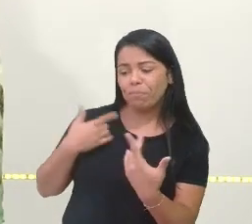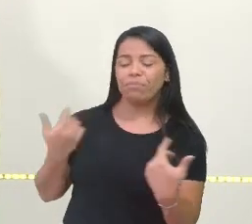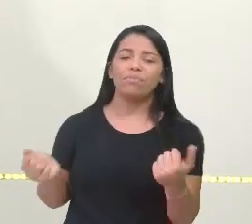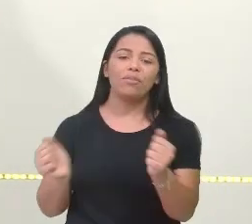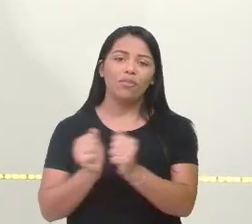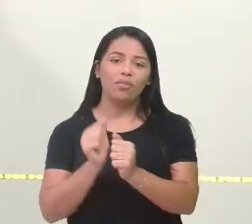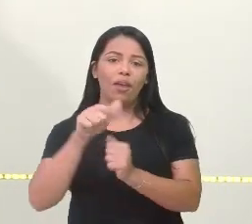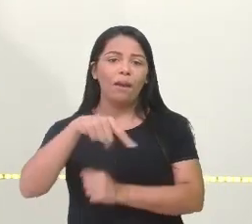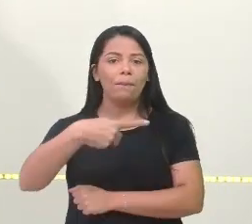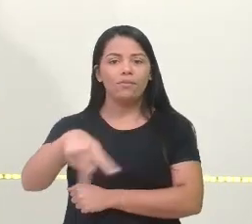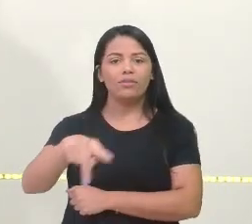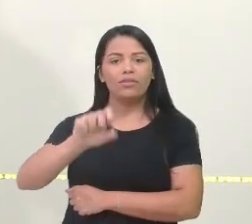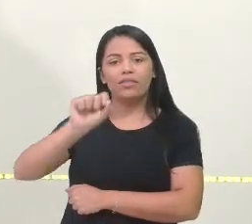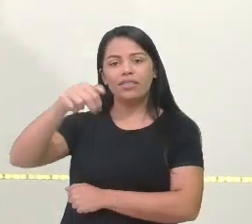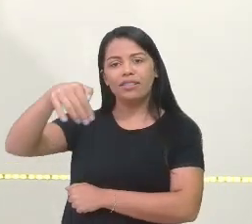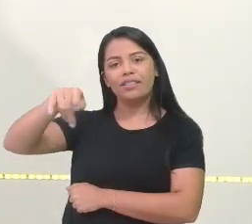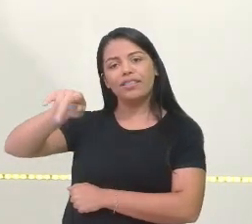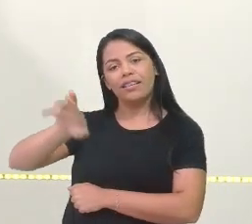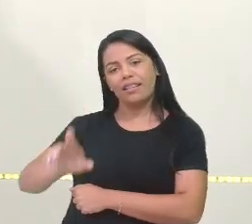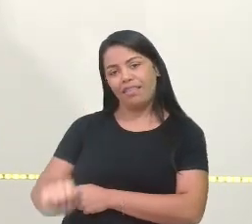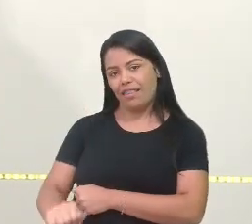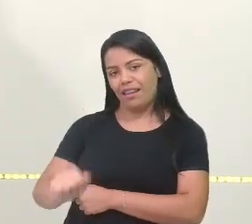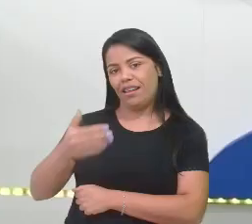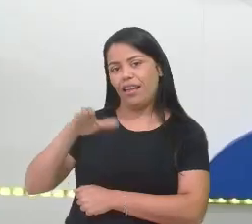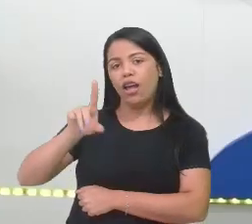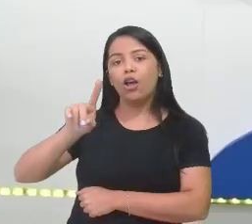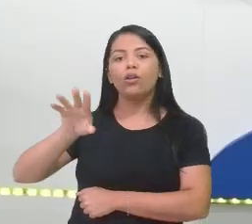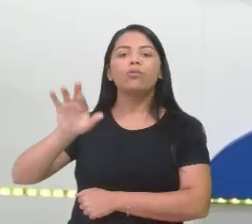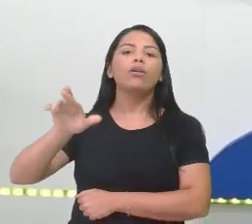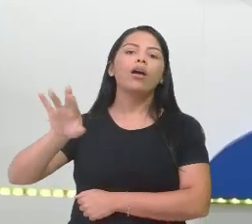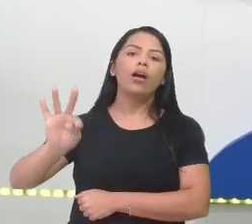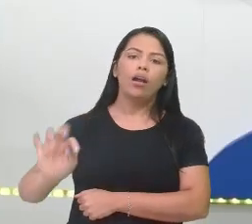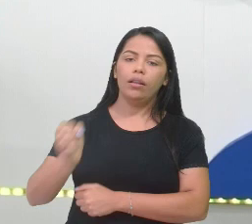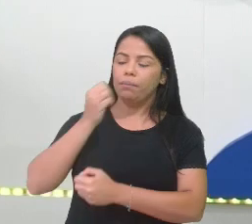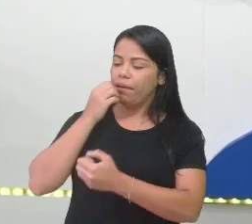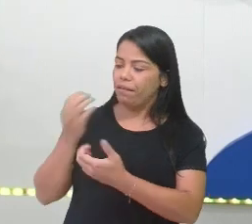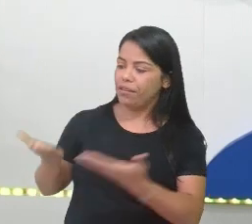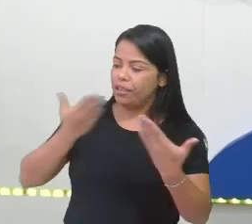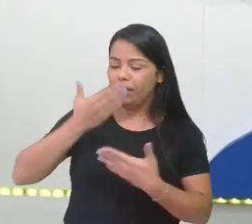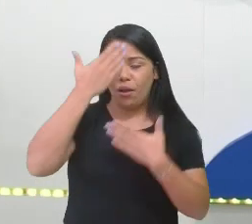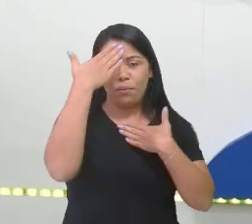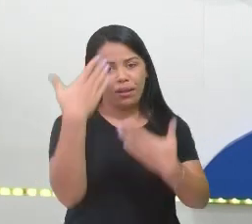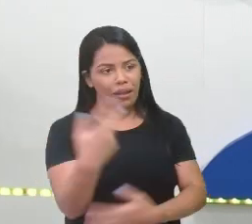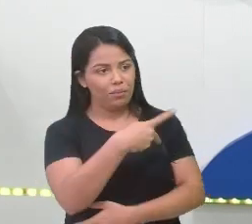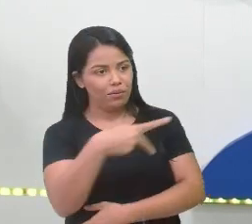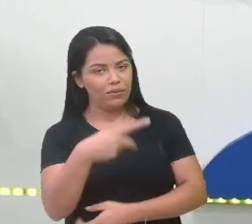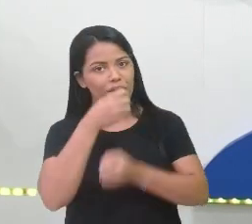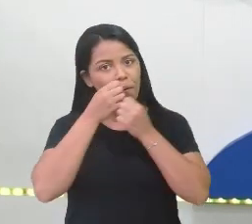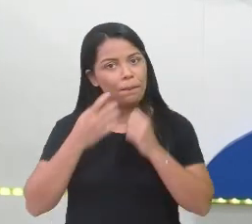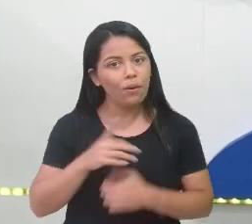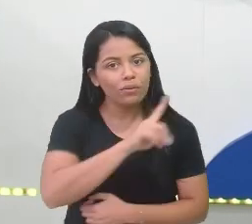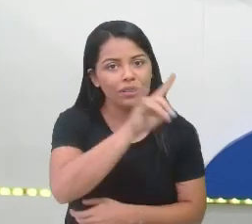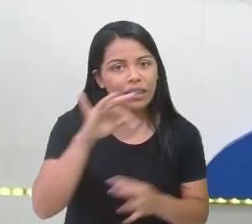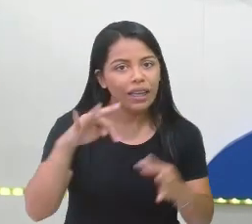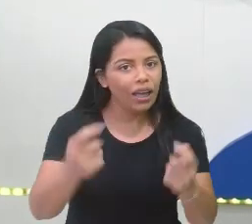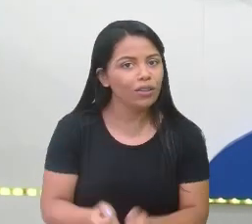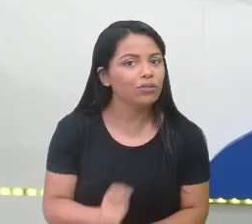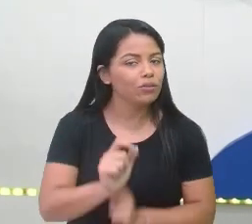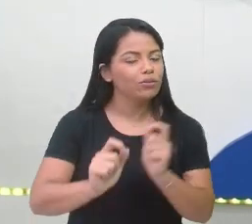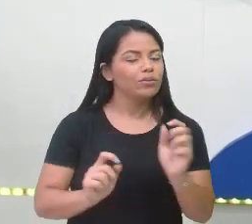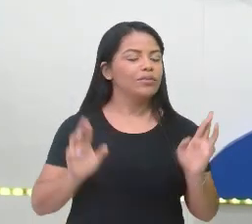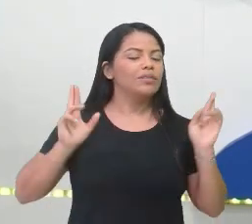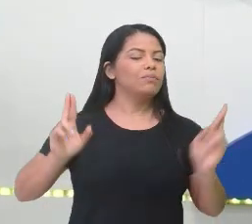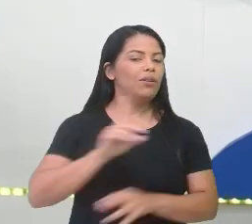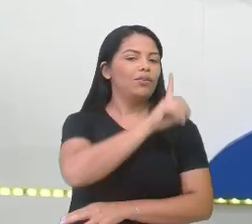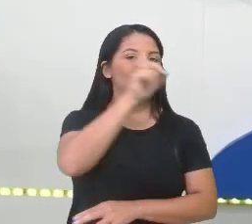Sandra Duarte. Seja bem-vinda, professora Sandra. Obrigada, professora Cátia. Um bom dia para todo mundo, que seja um dia super feliz e